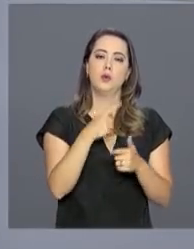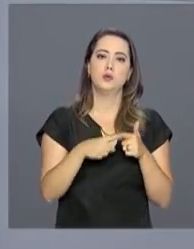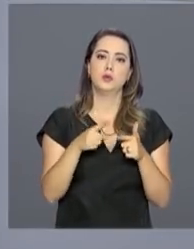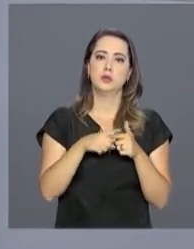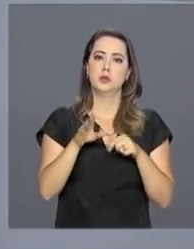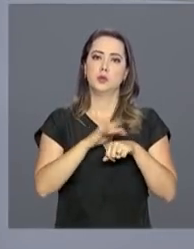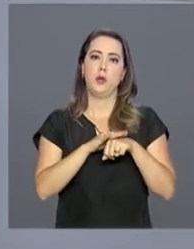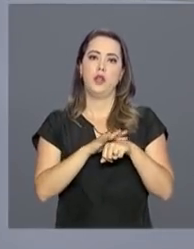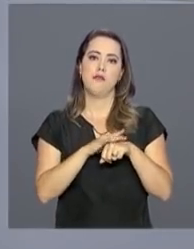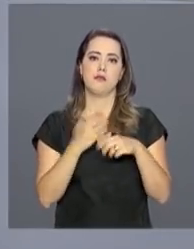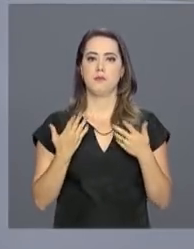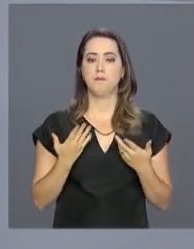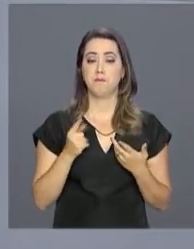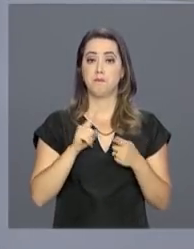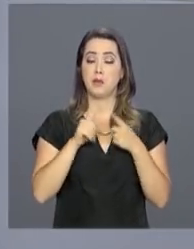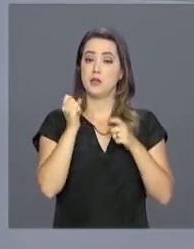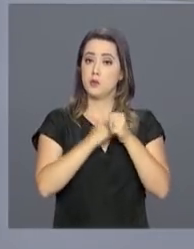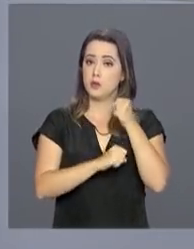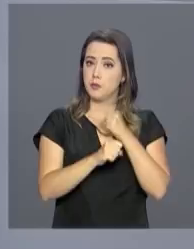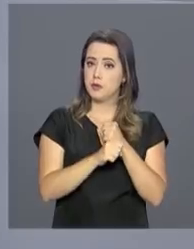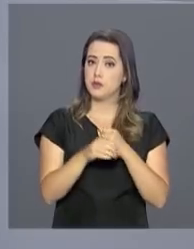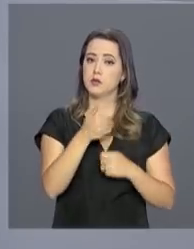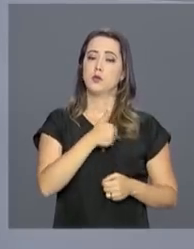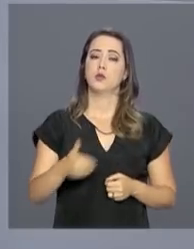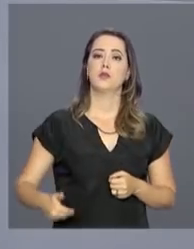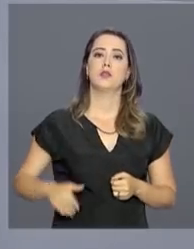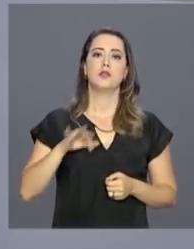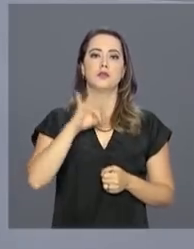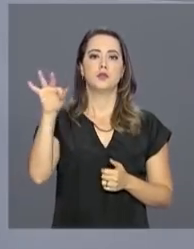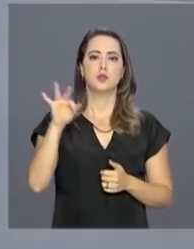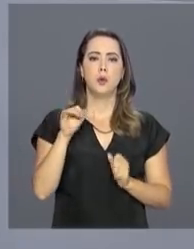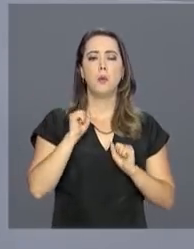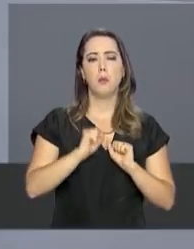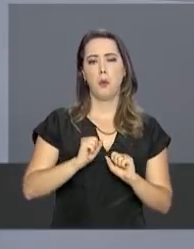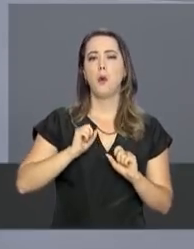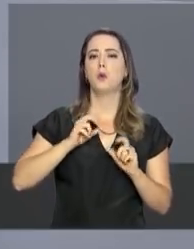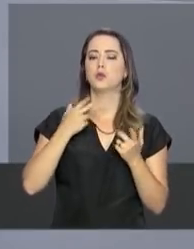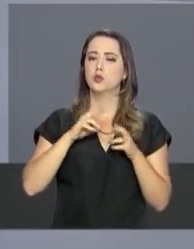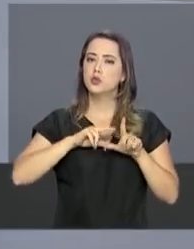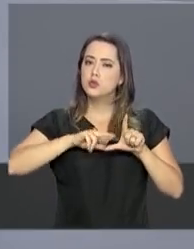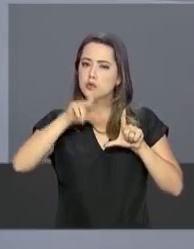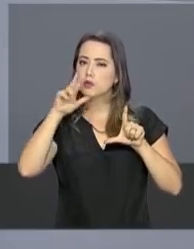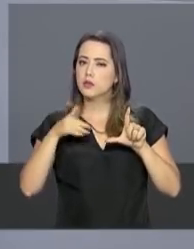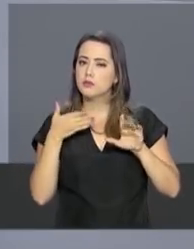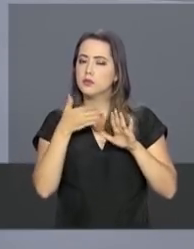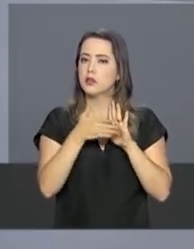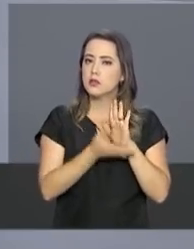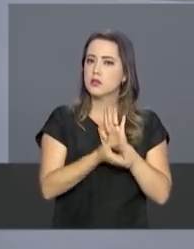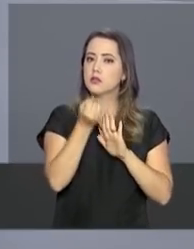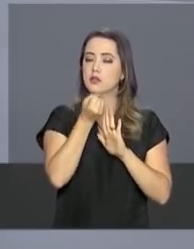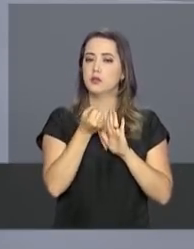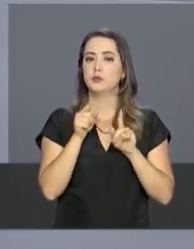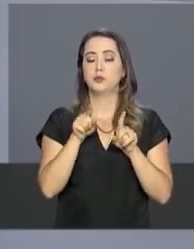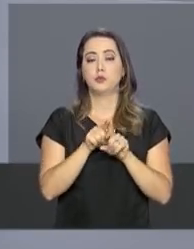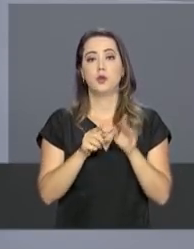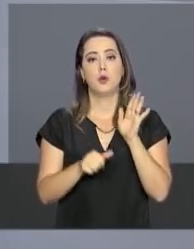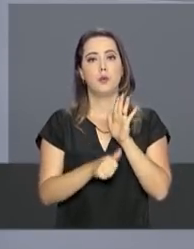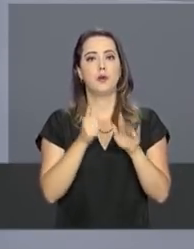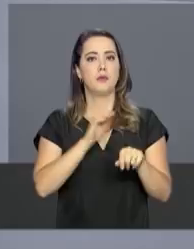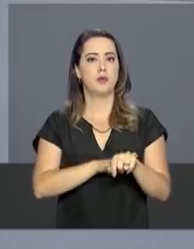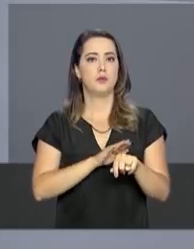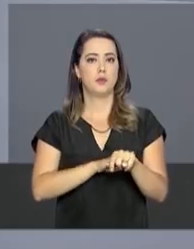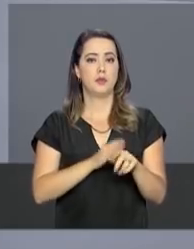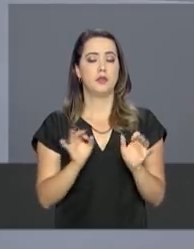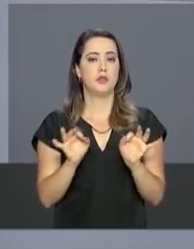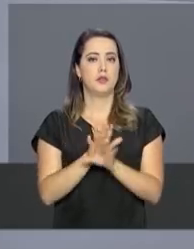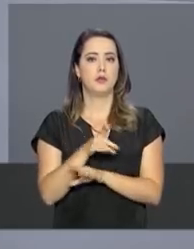como doença grave. Mas no ano passado, o Governo Federal flexibilizou o acesso aos saques. Na primeira etapa do cronograma, que terminou